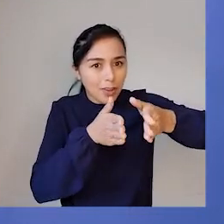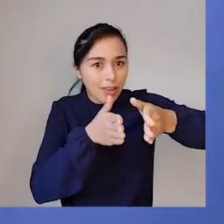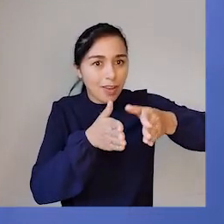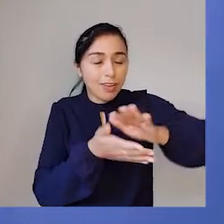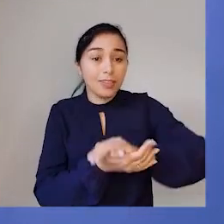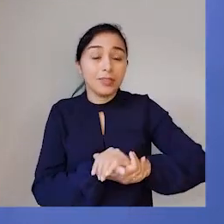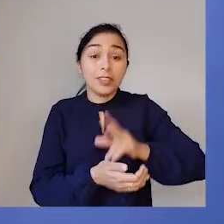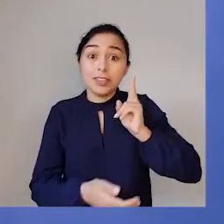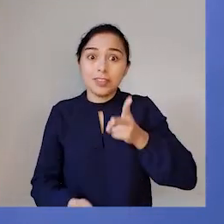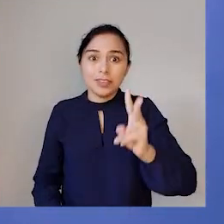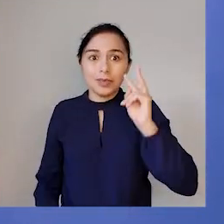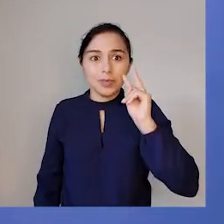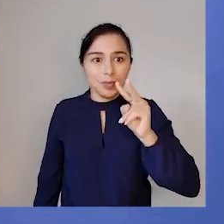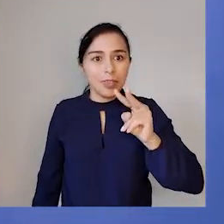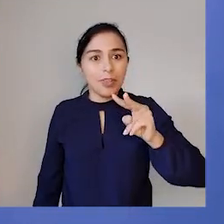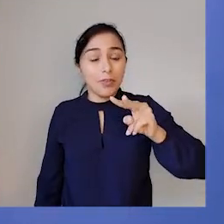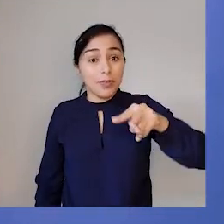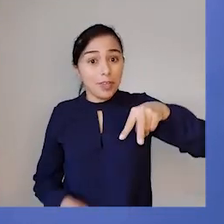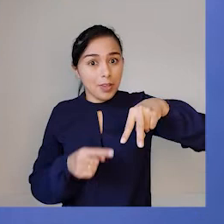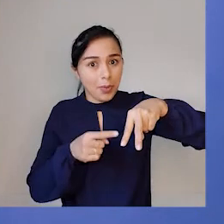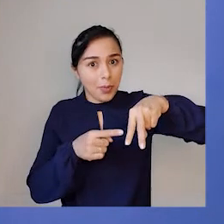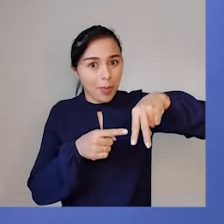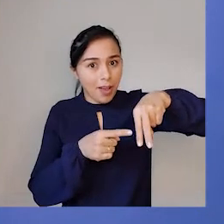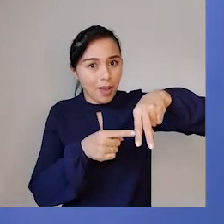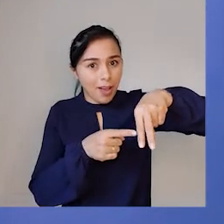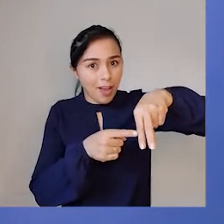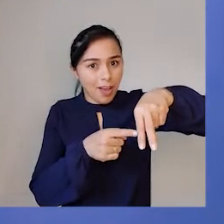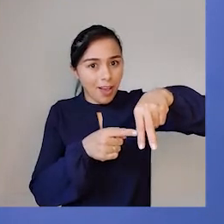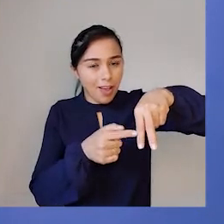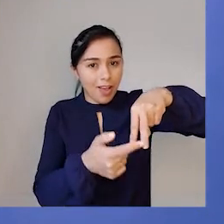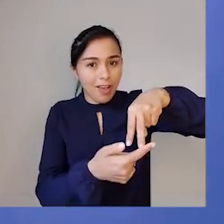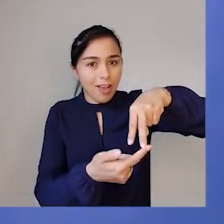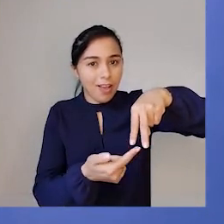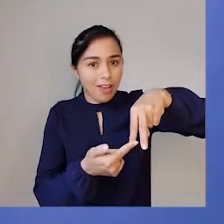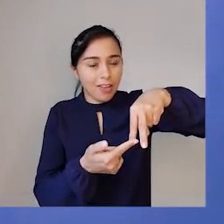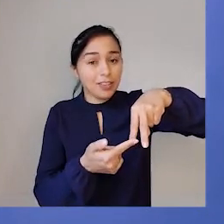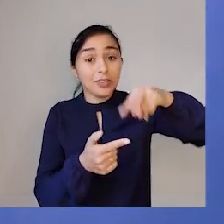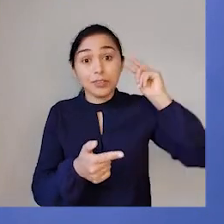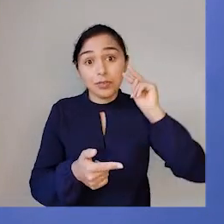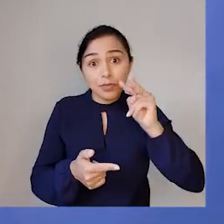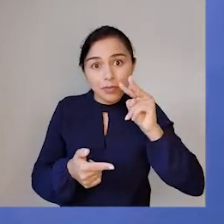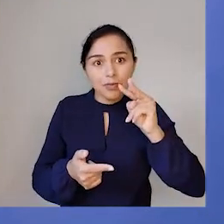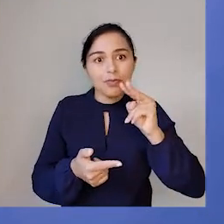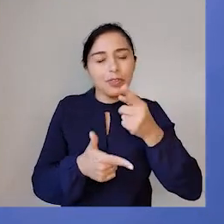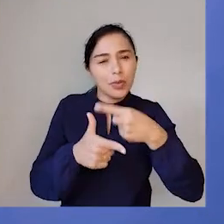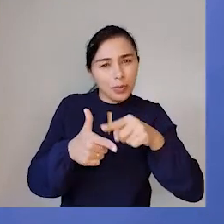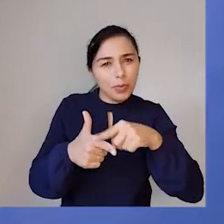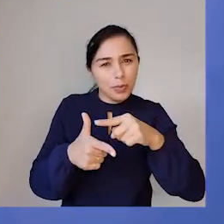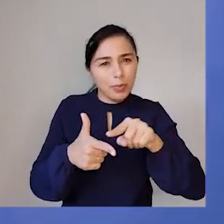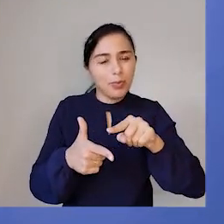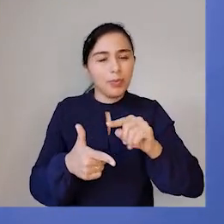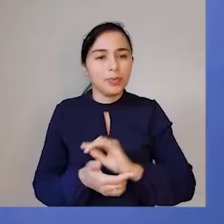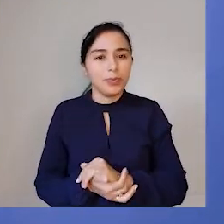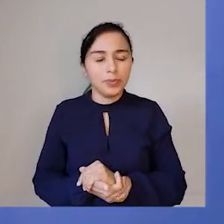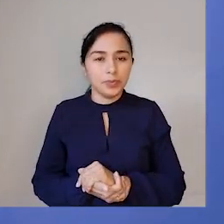símbolo de duas pernas, no mesmo sentido, caminhando no mesmo sentido, aparecia no problema escrito,